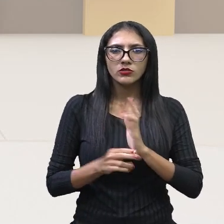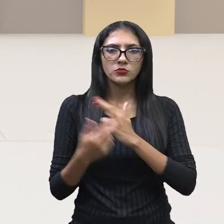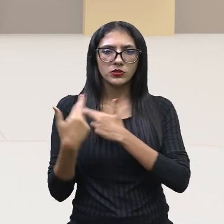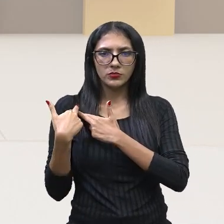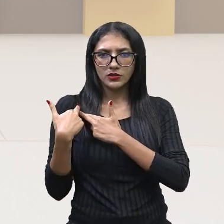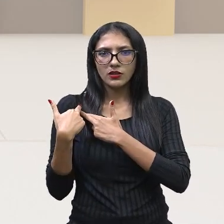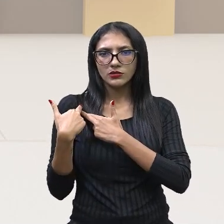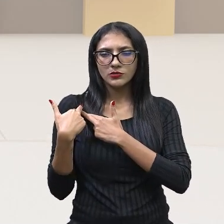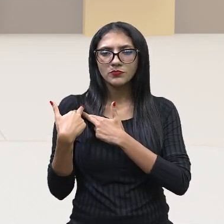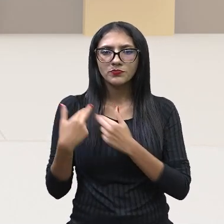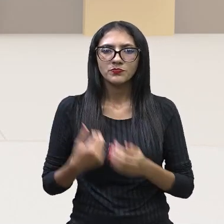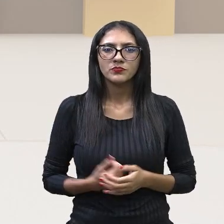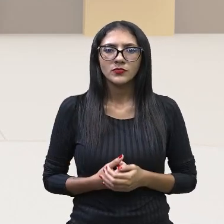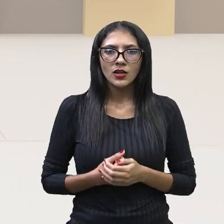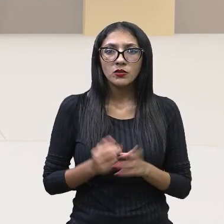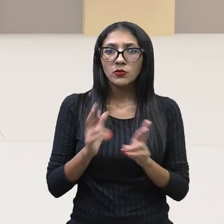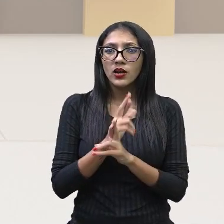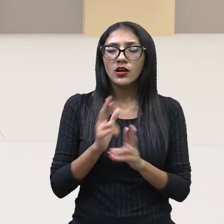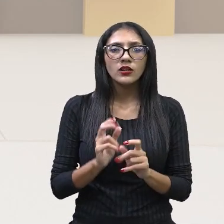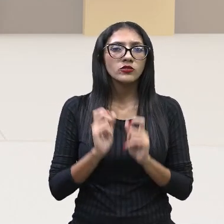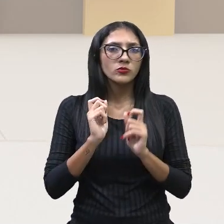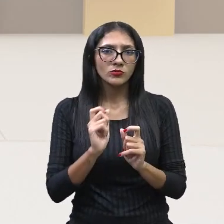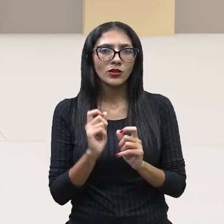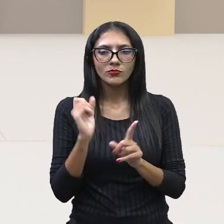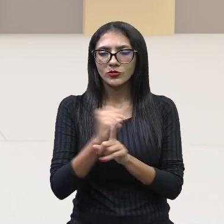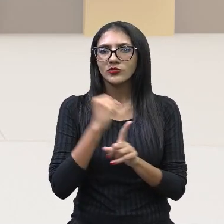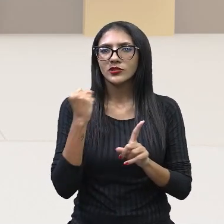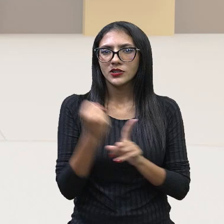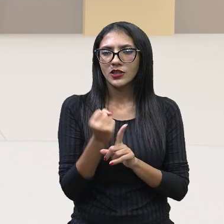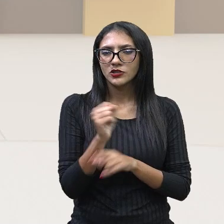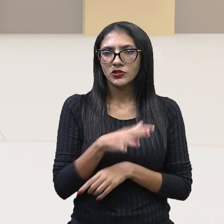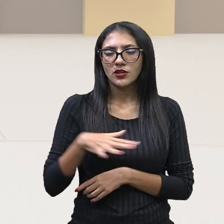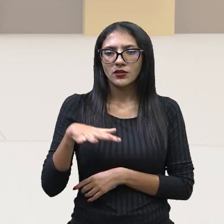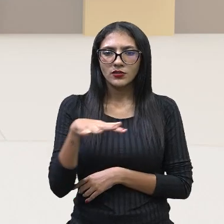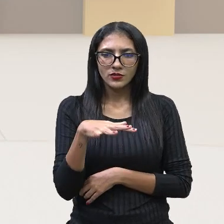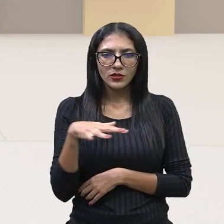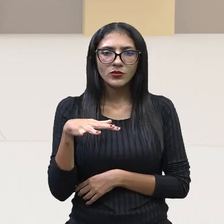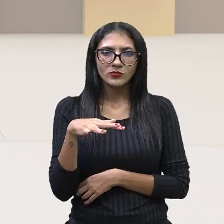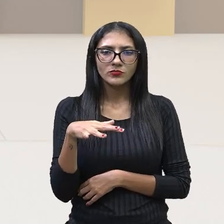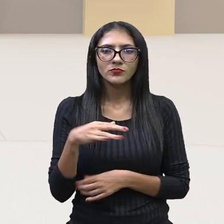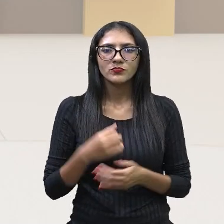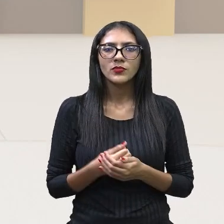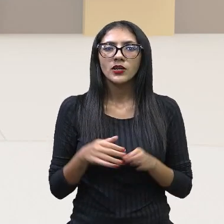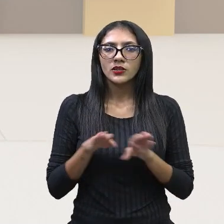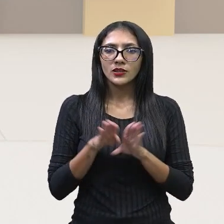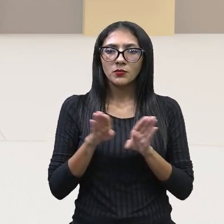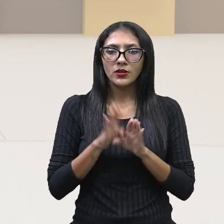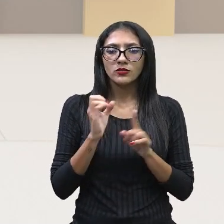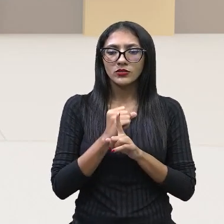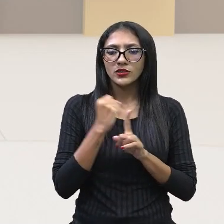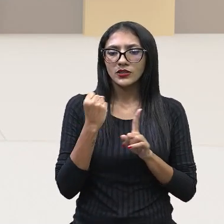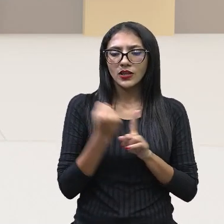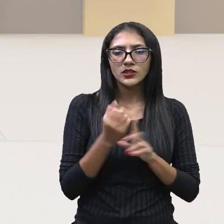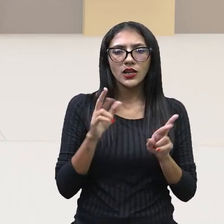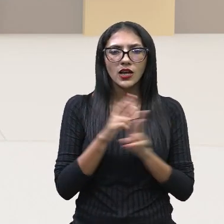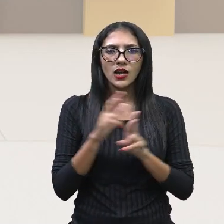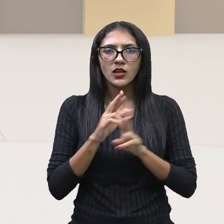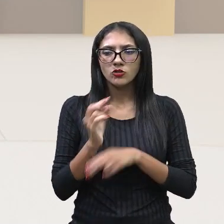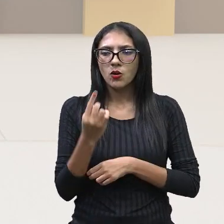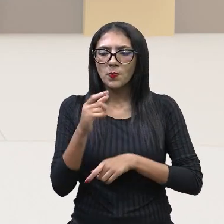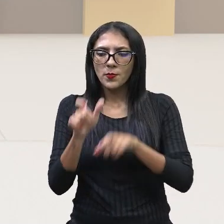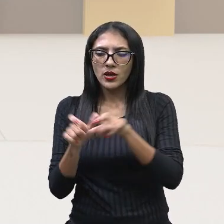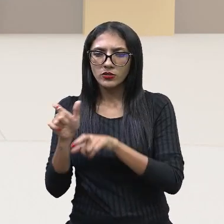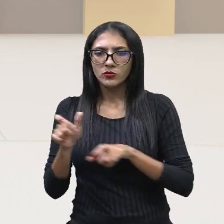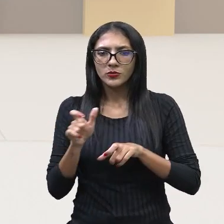indivíduo em relação à sociedade. E da sociedade em relação ao indivíduo. É muito